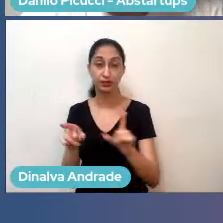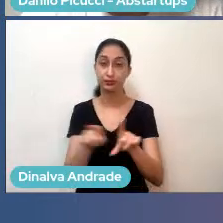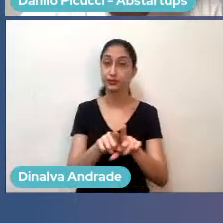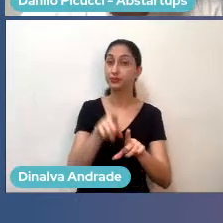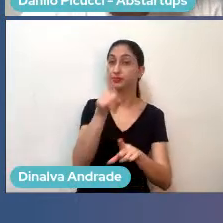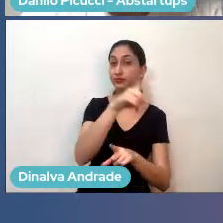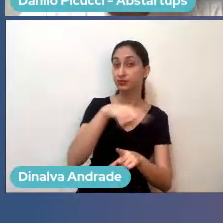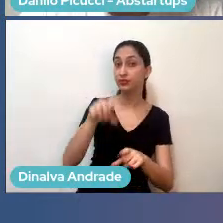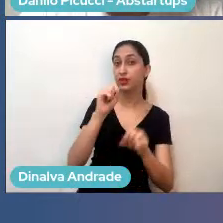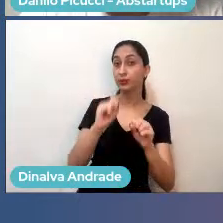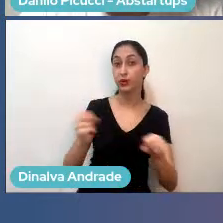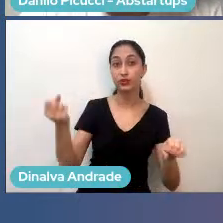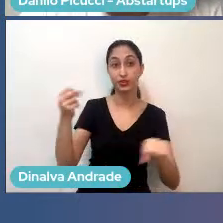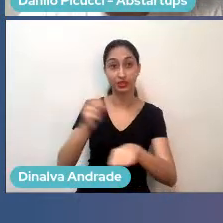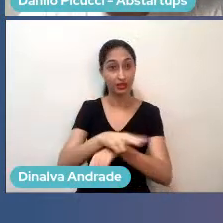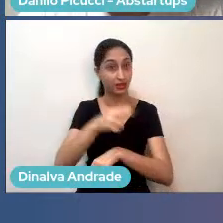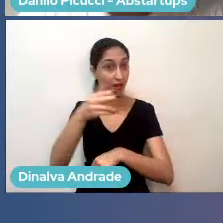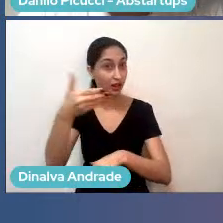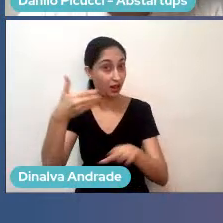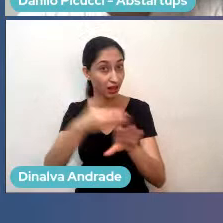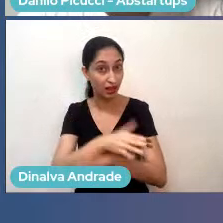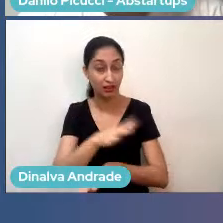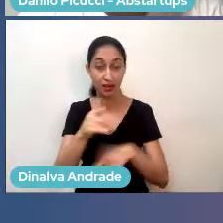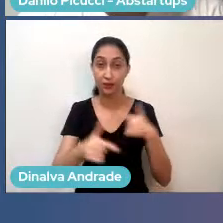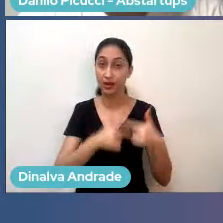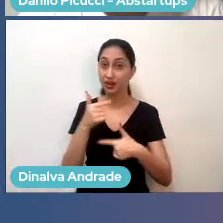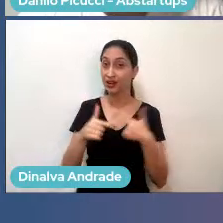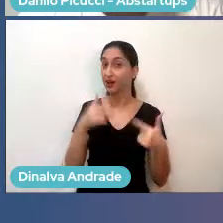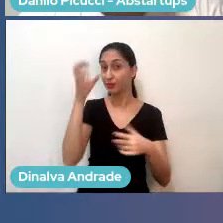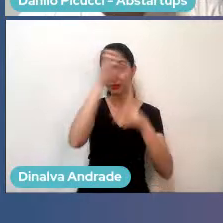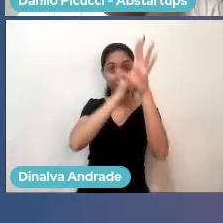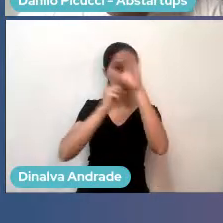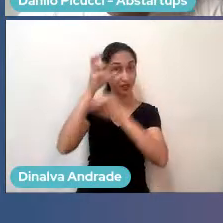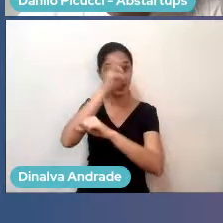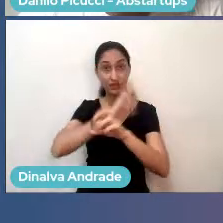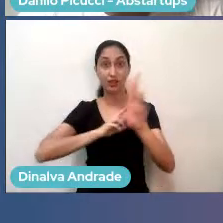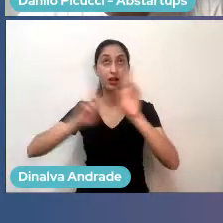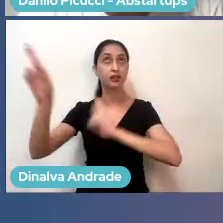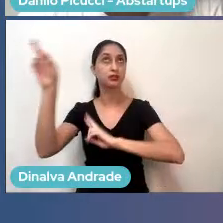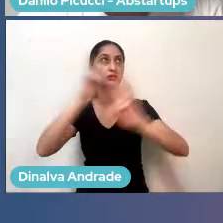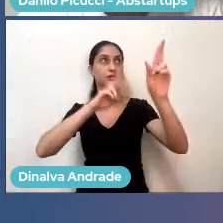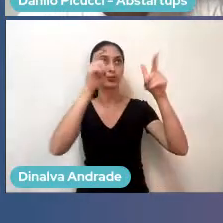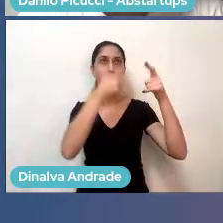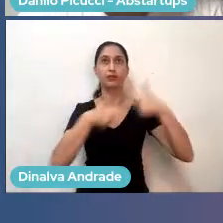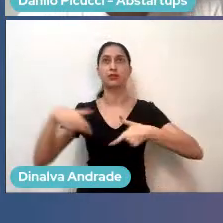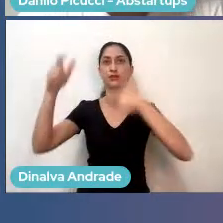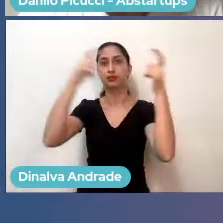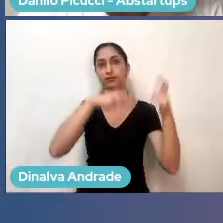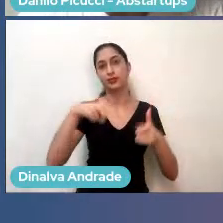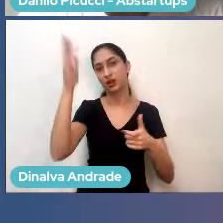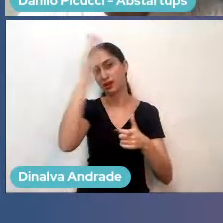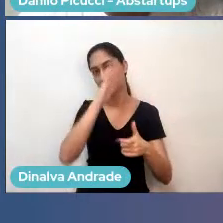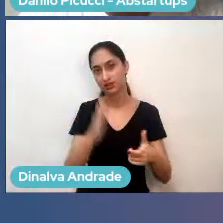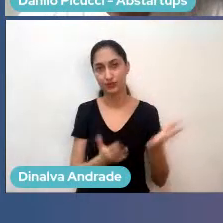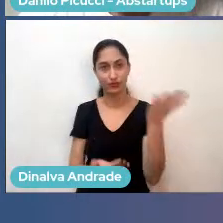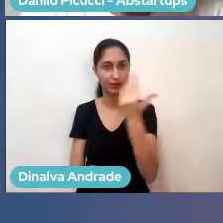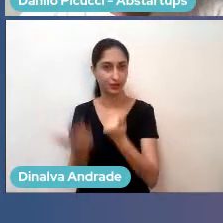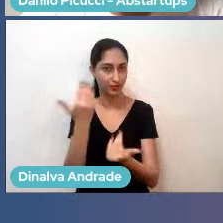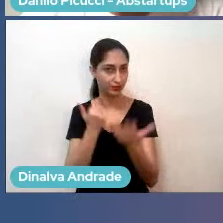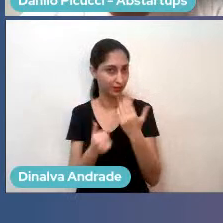a pena, trabalhar na AWS é muito legal, um aprendizado incrível, e você se relaciona com o Brasil inteiro, então se inscreve aí, se estiver interessado, que é bem massa.